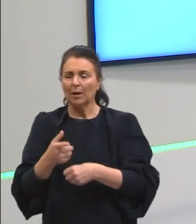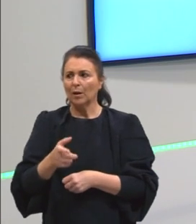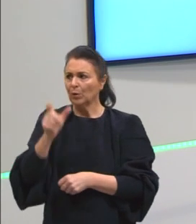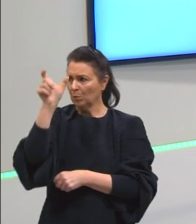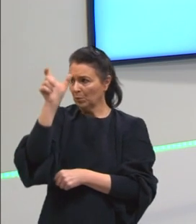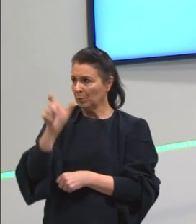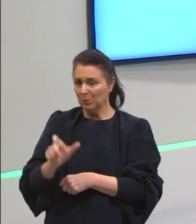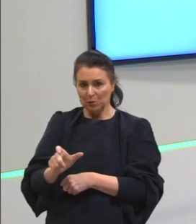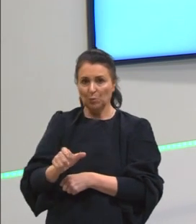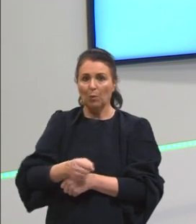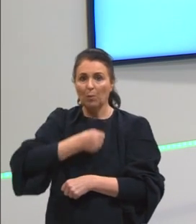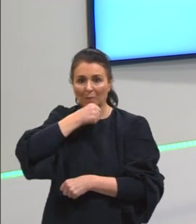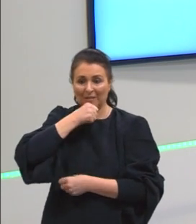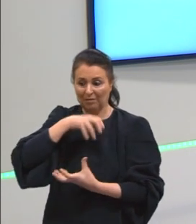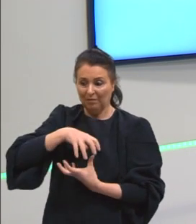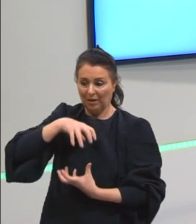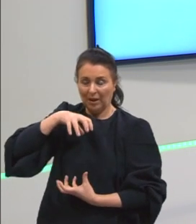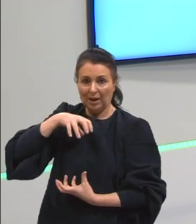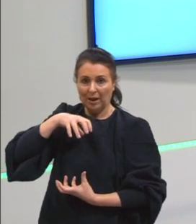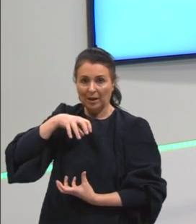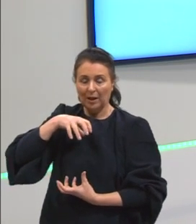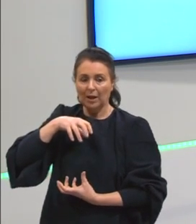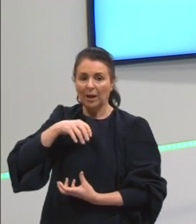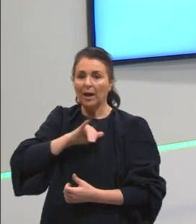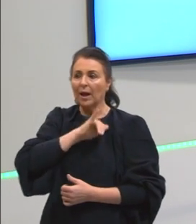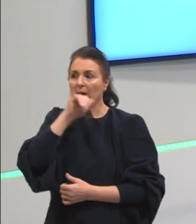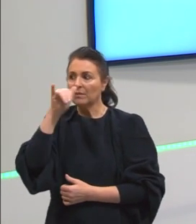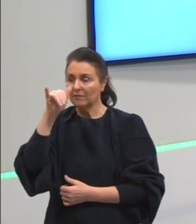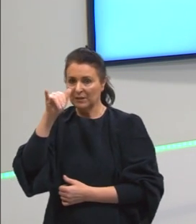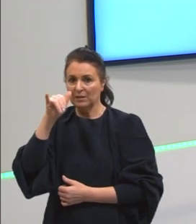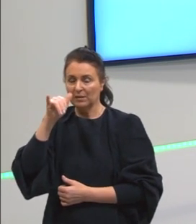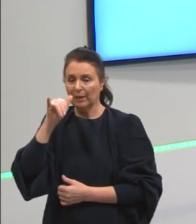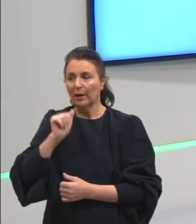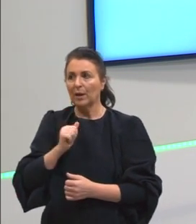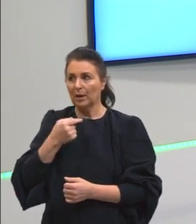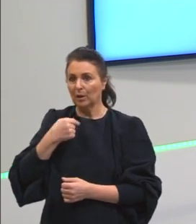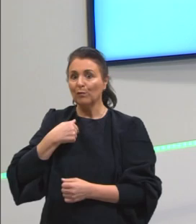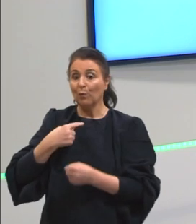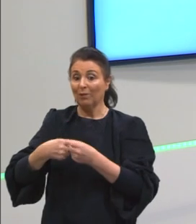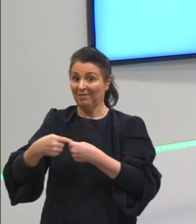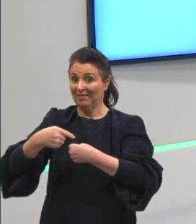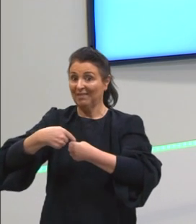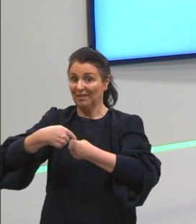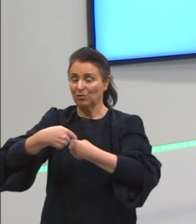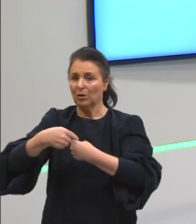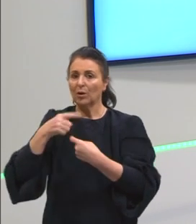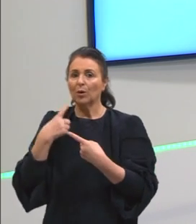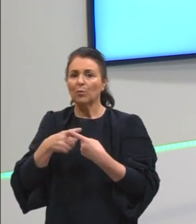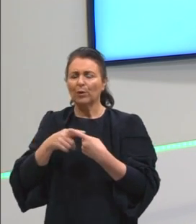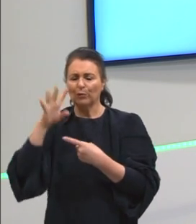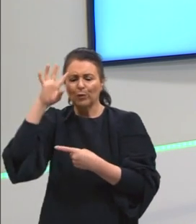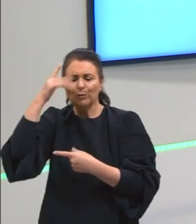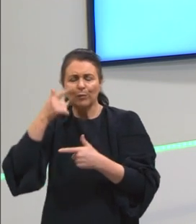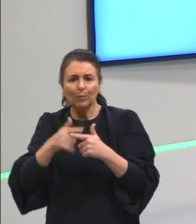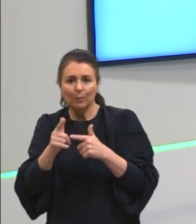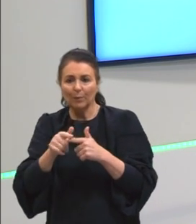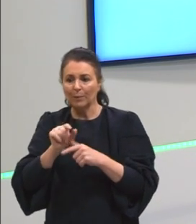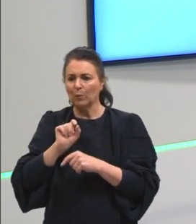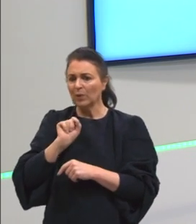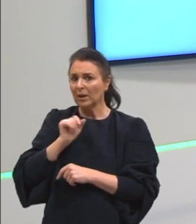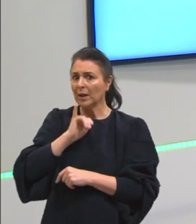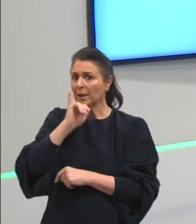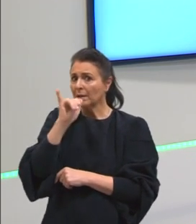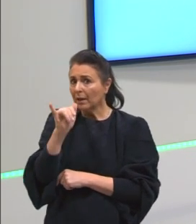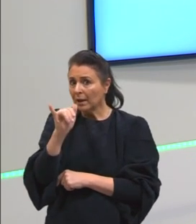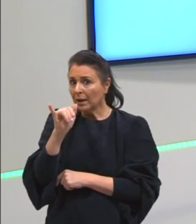antiga, que mora na periferia, ela diz, ah, eu vou na cidade, né, eu vou pra, cidade, vou resolver algumas coisas. Ela tá dizendo o seguinte,